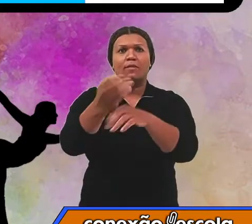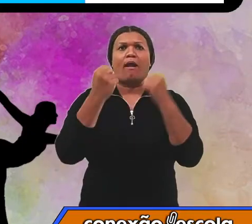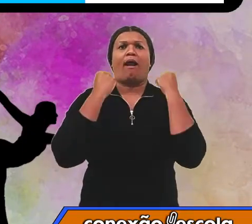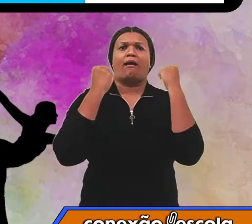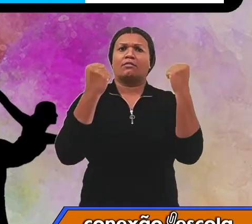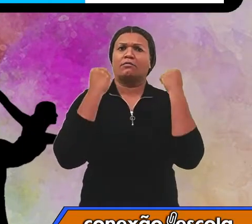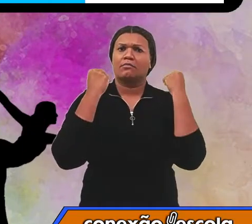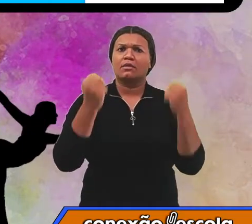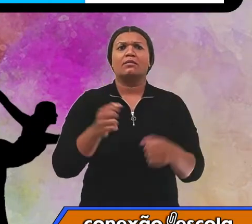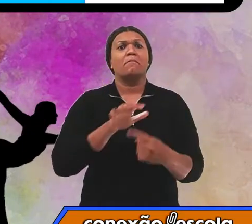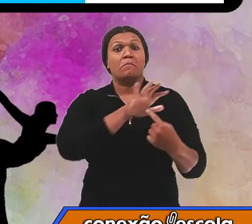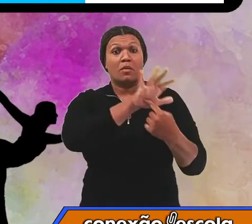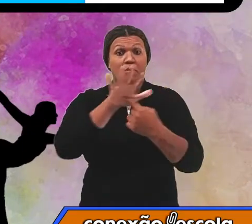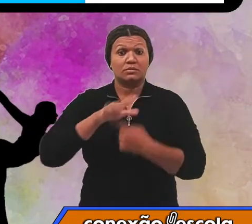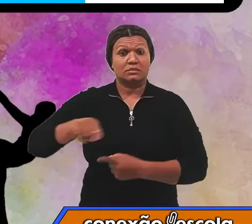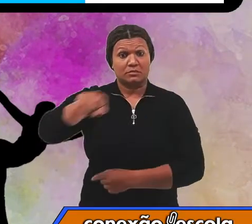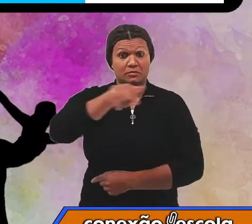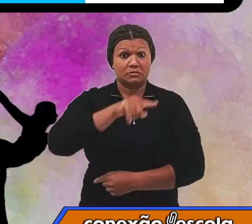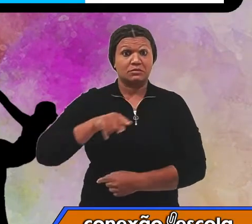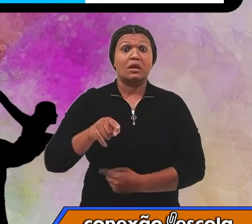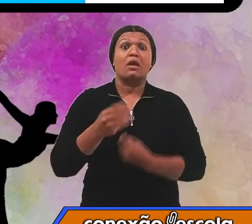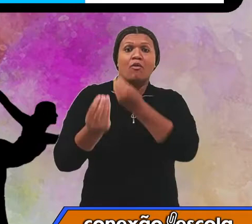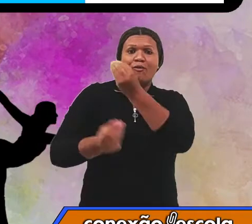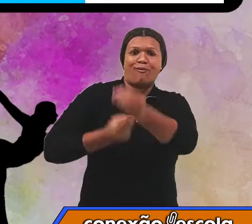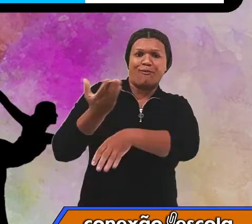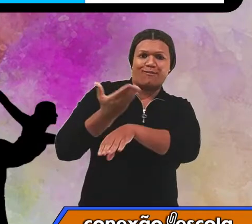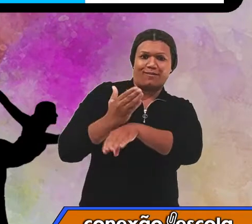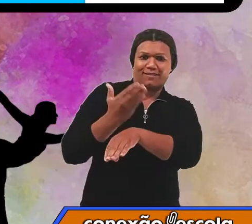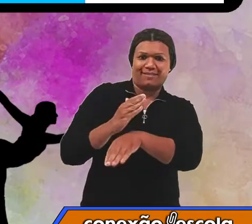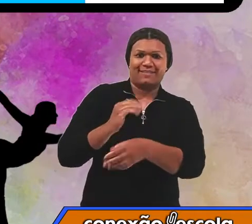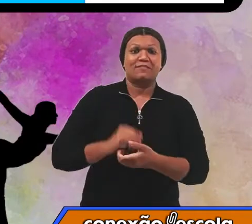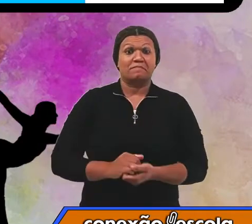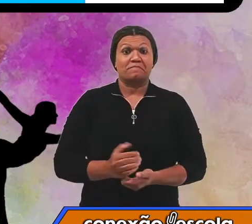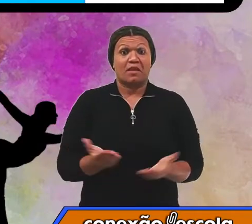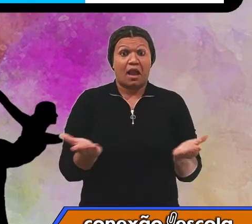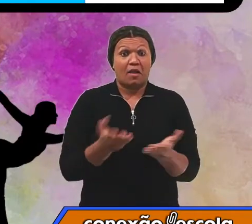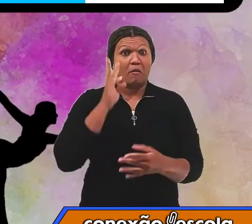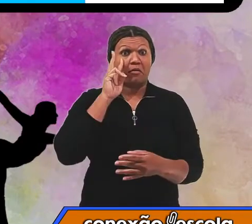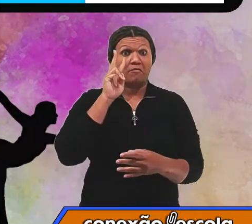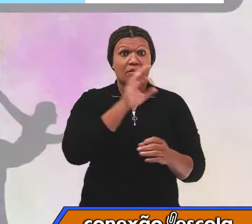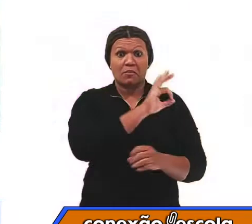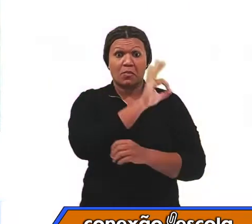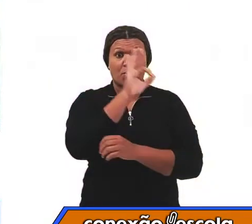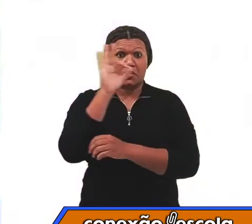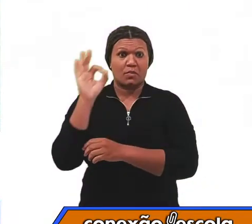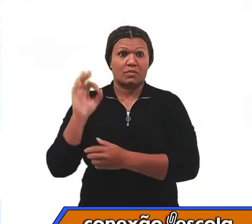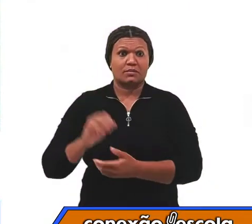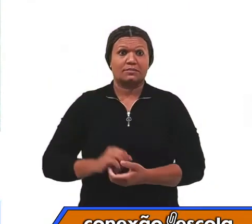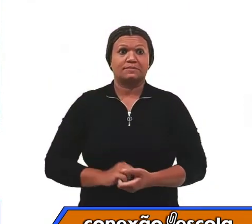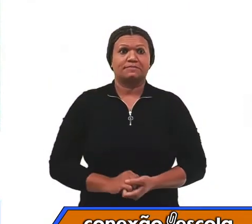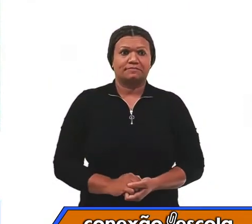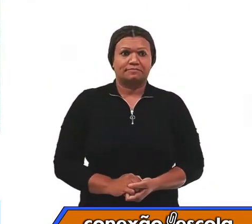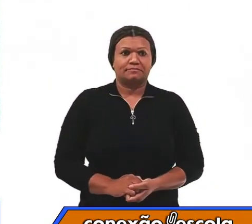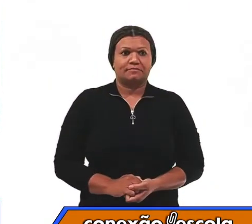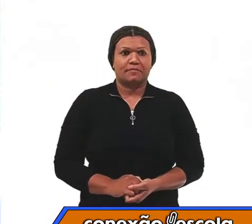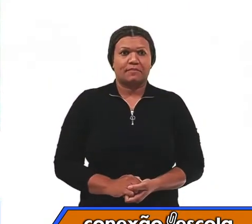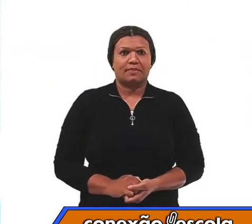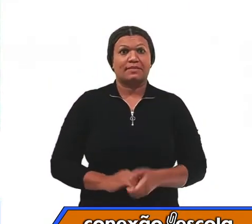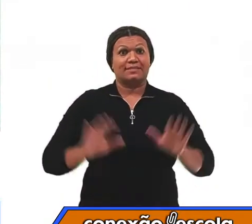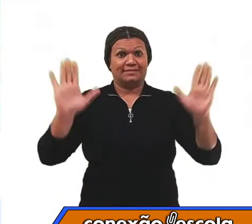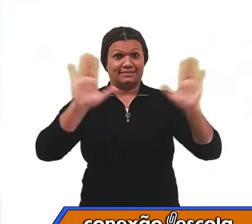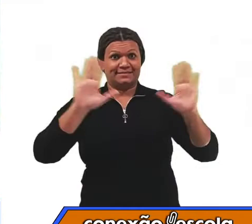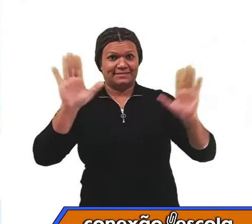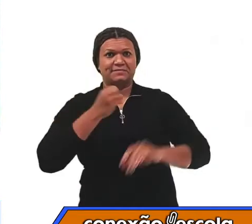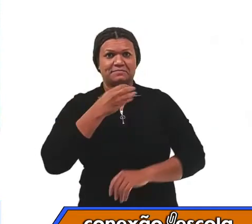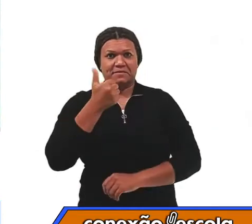de ginástica para mostrar para você como é o treino. Vamos ver? Olá! Tudo bem com